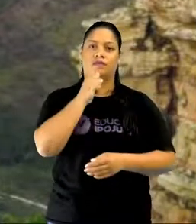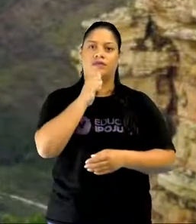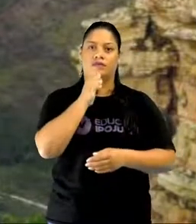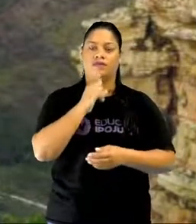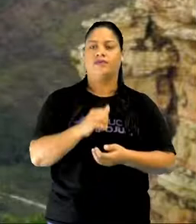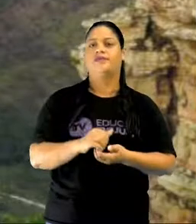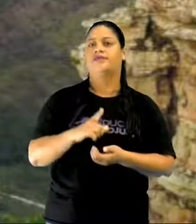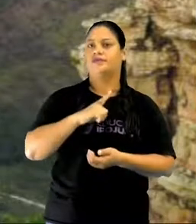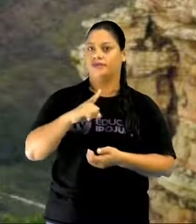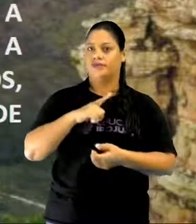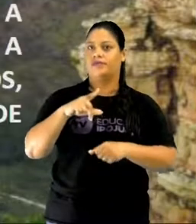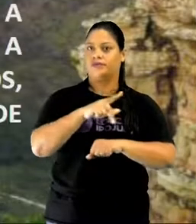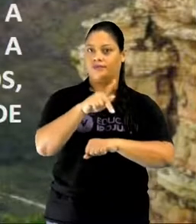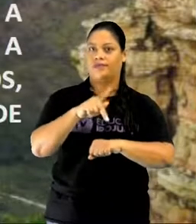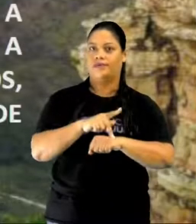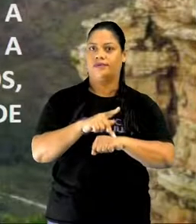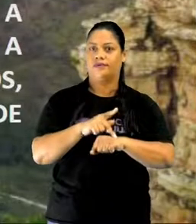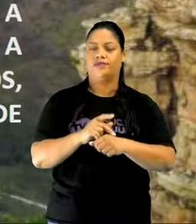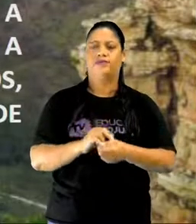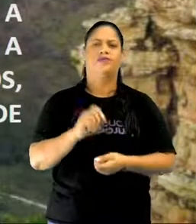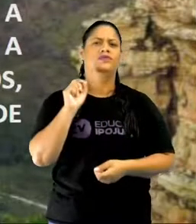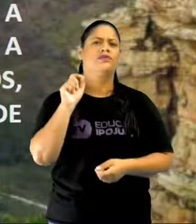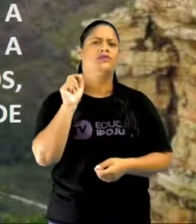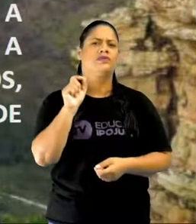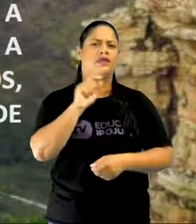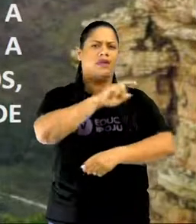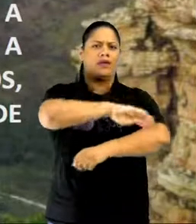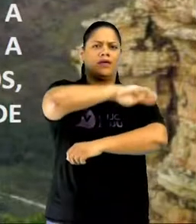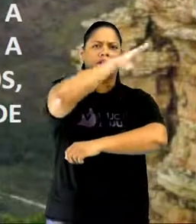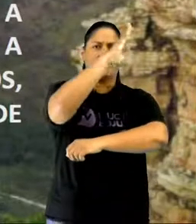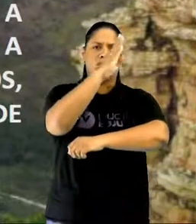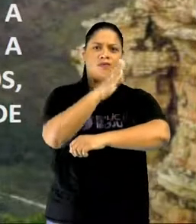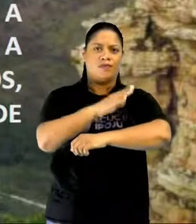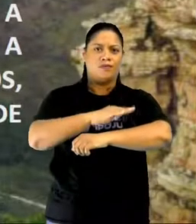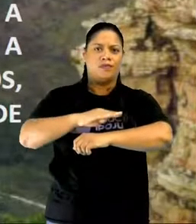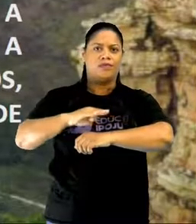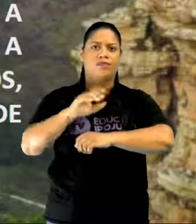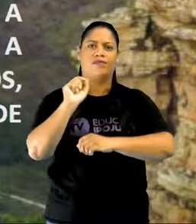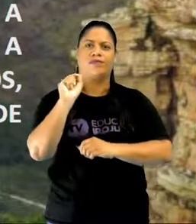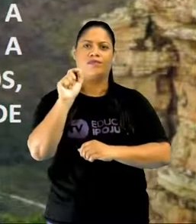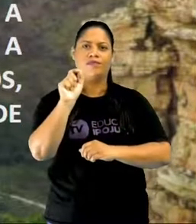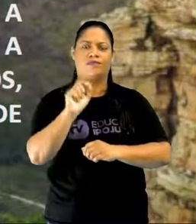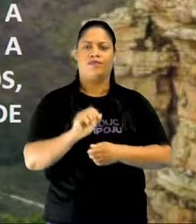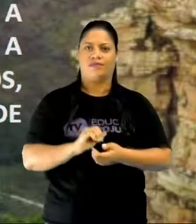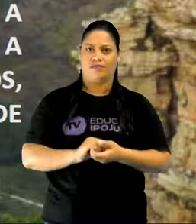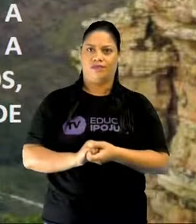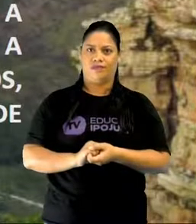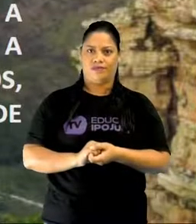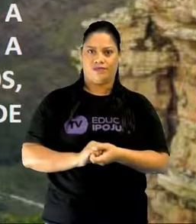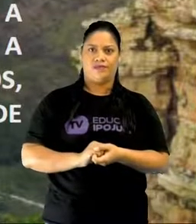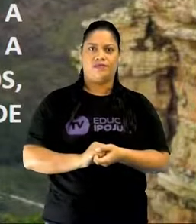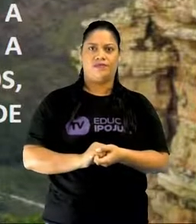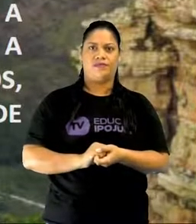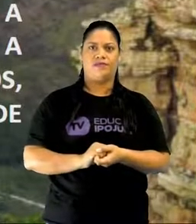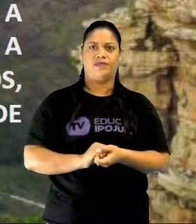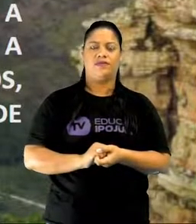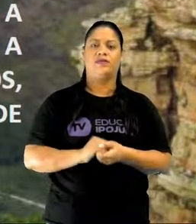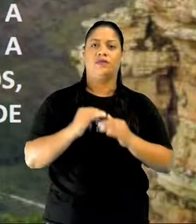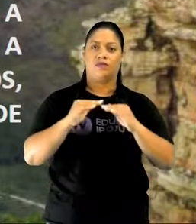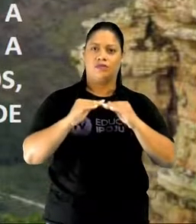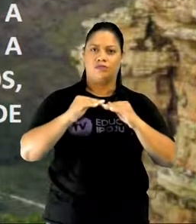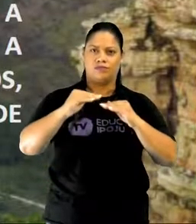que a gente tem no nosso país. E o que são planaltos? Os planaltos são superfícies irregulares